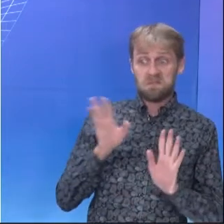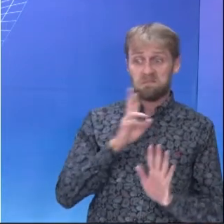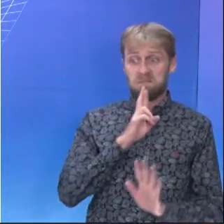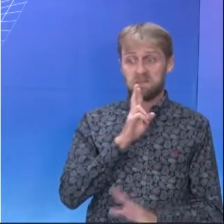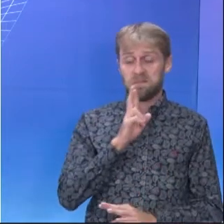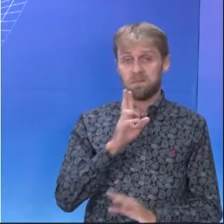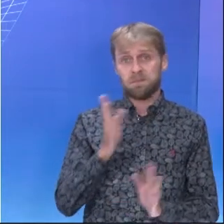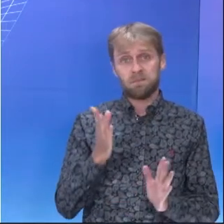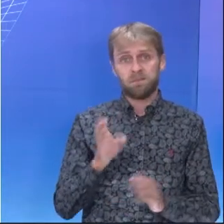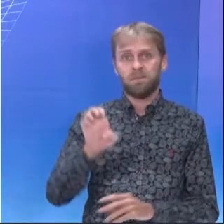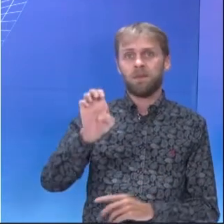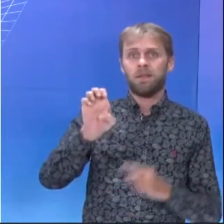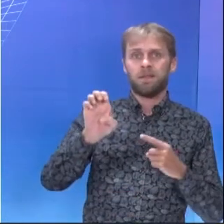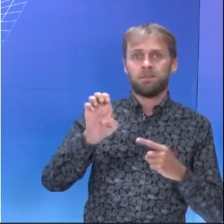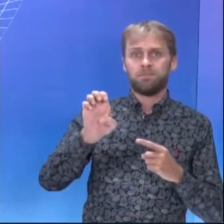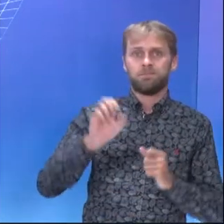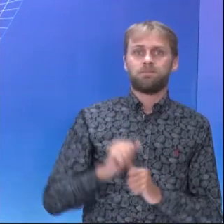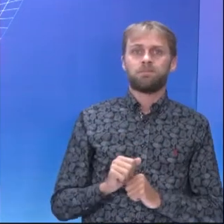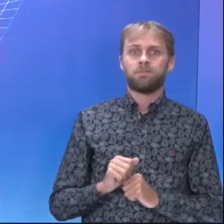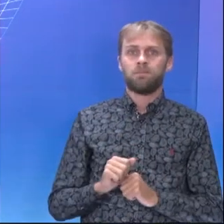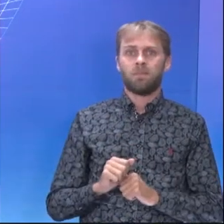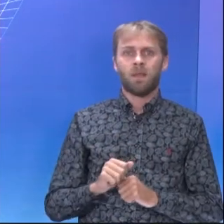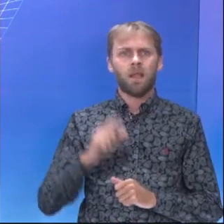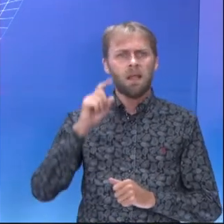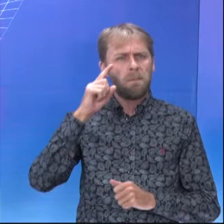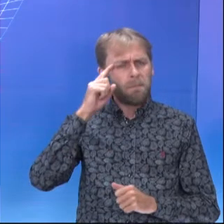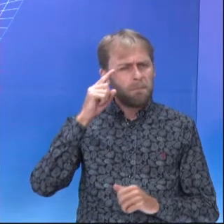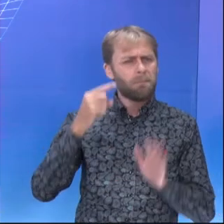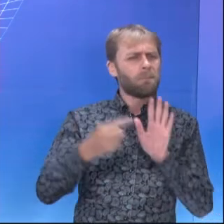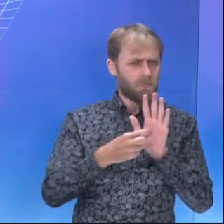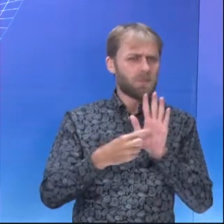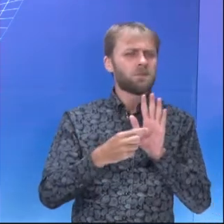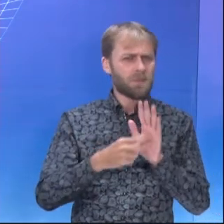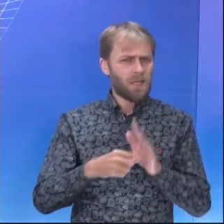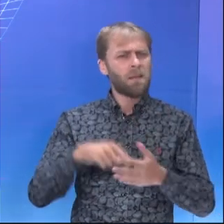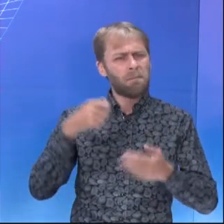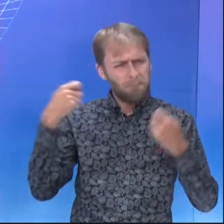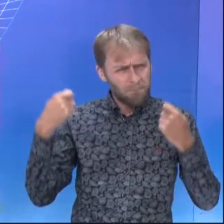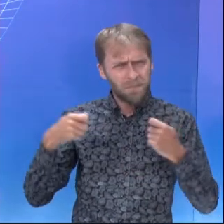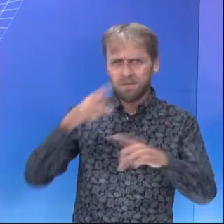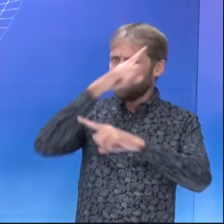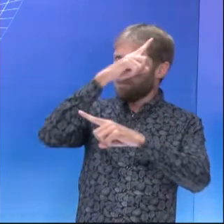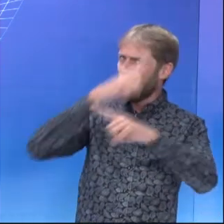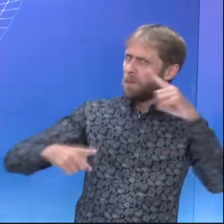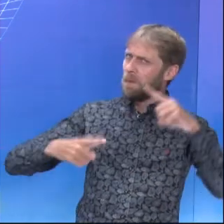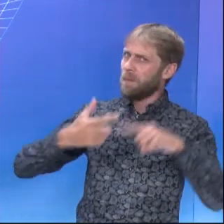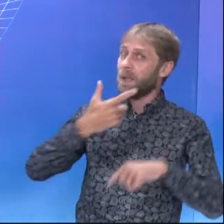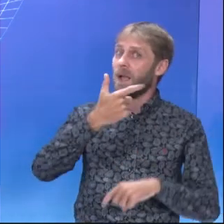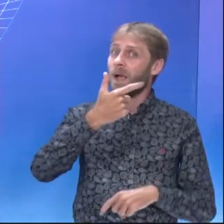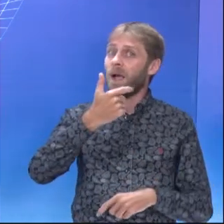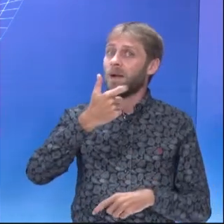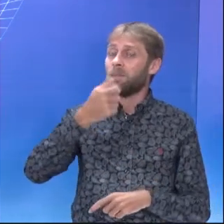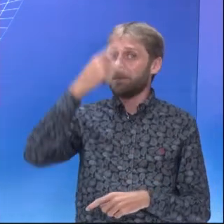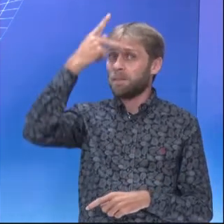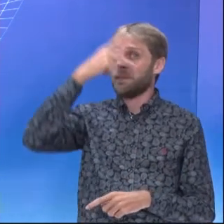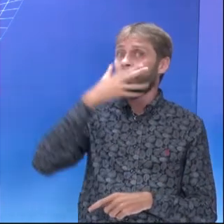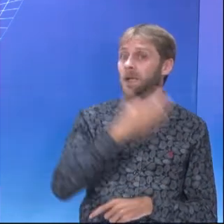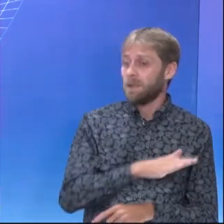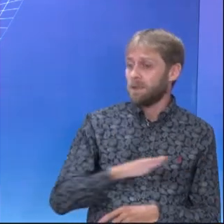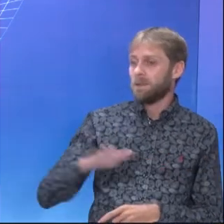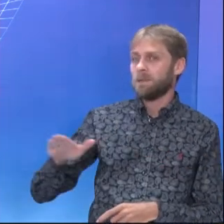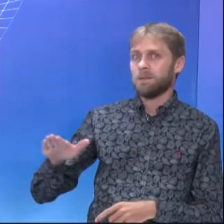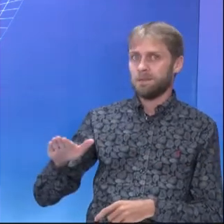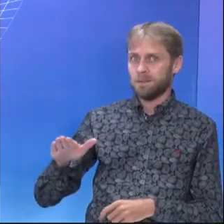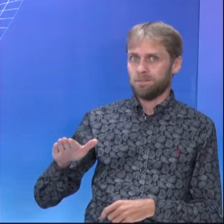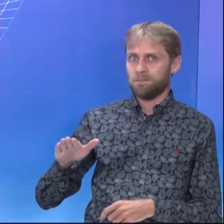a alternativa. Letra E. Reforçar a necessidade de proibição do uso de armas por crianças. São